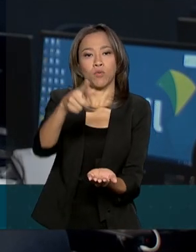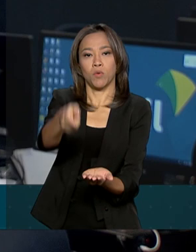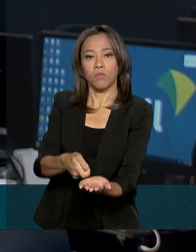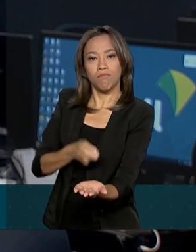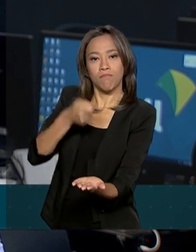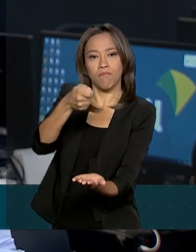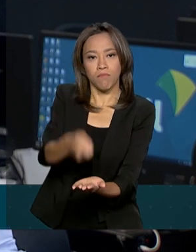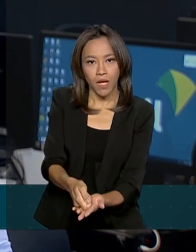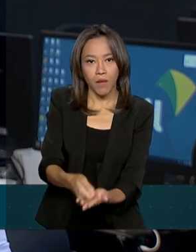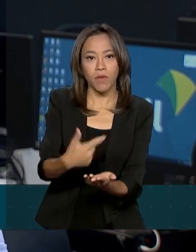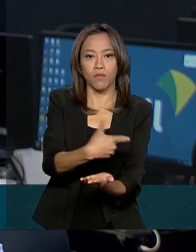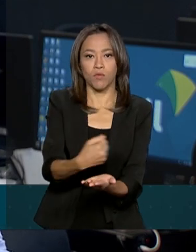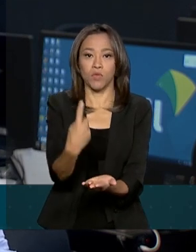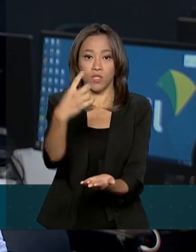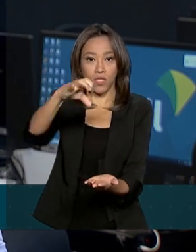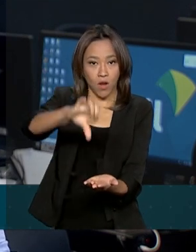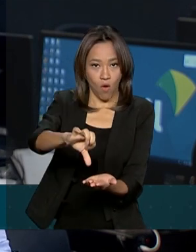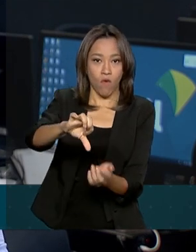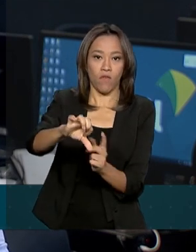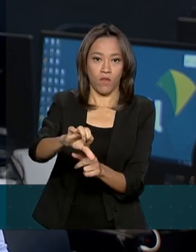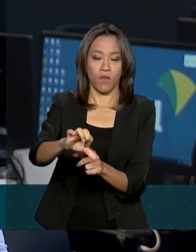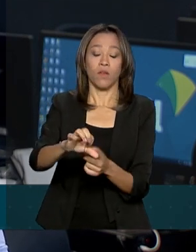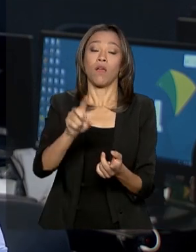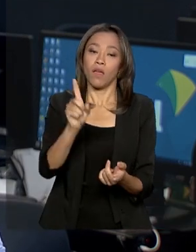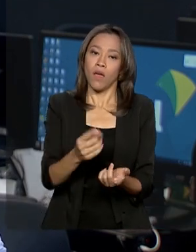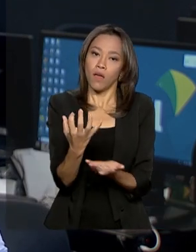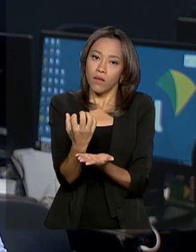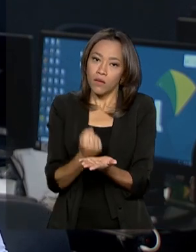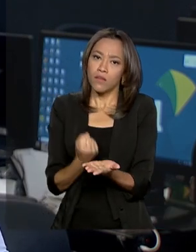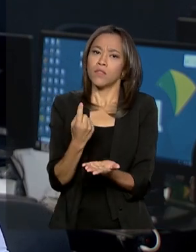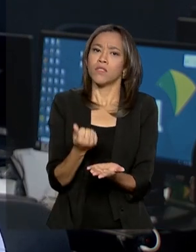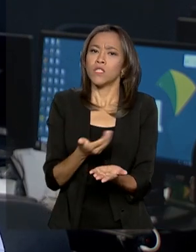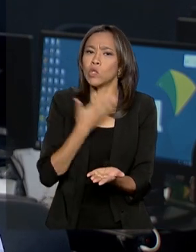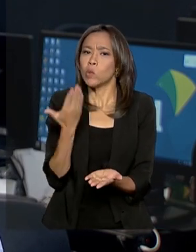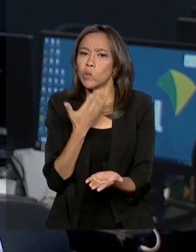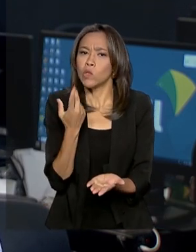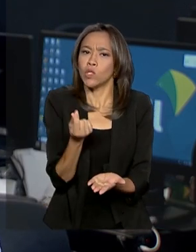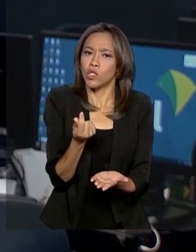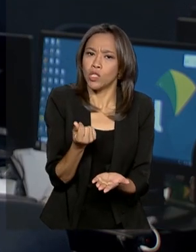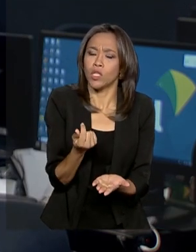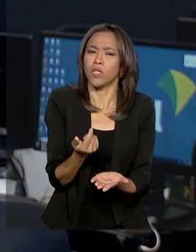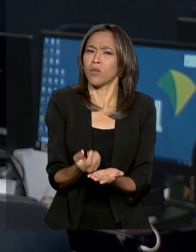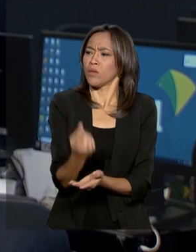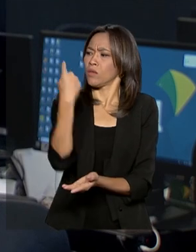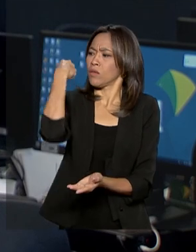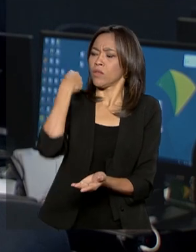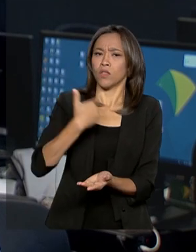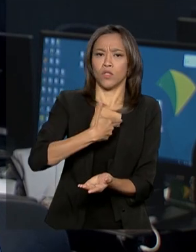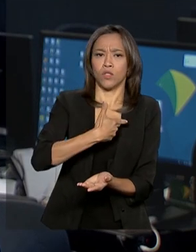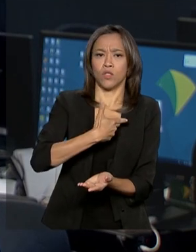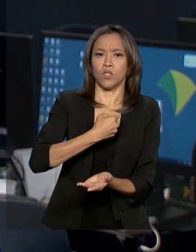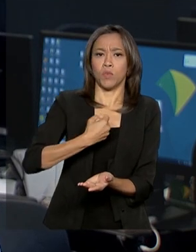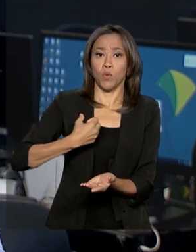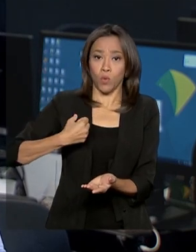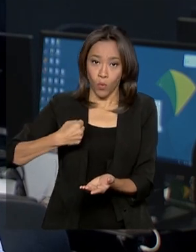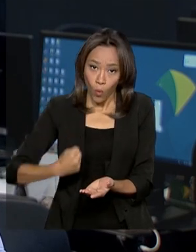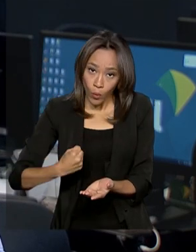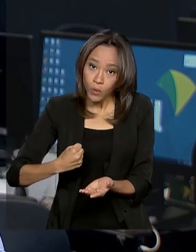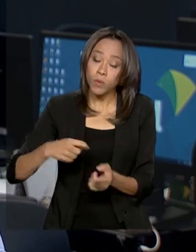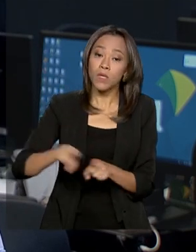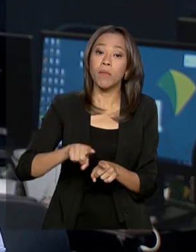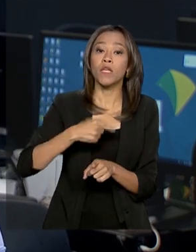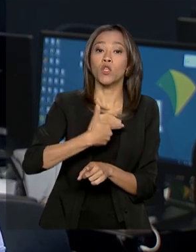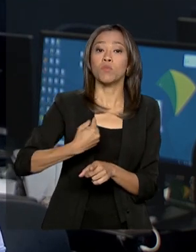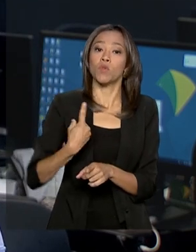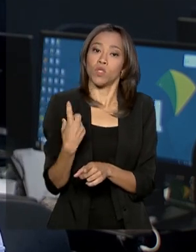2019, que contempla também restituições residuais dos exercícios de 2008 a 2018. Ao